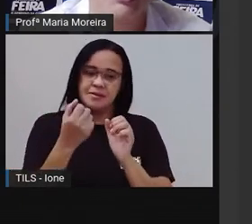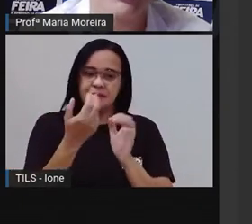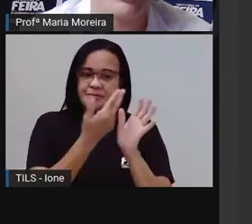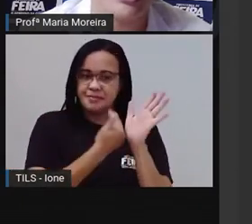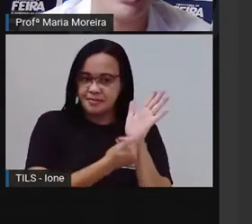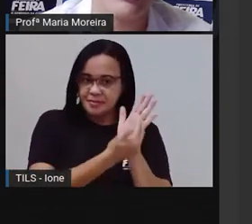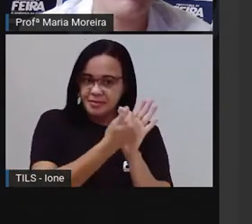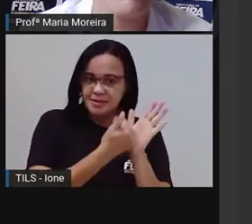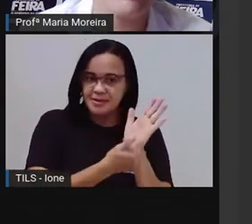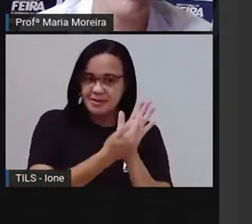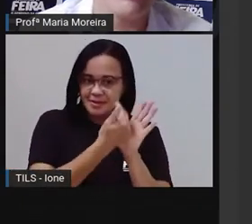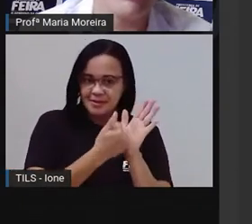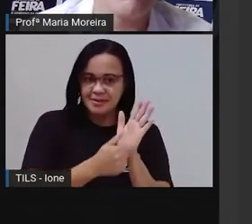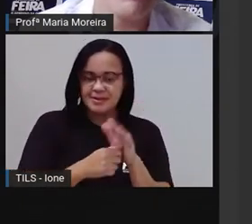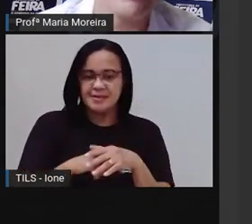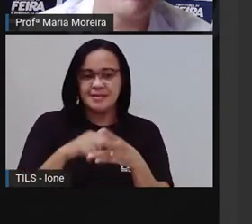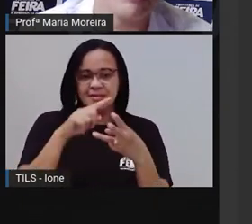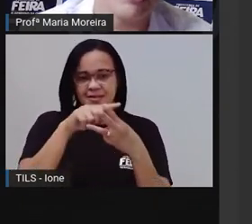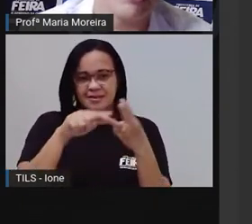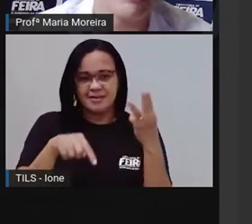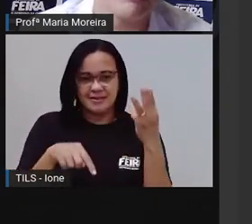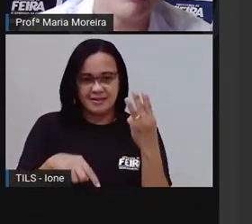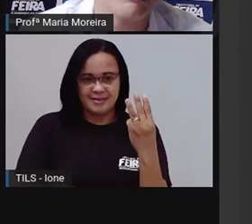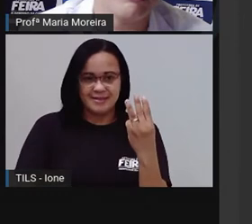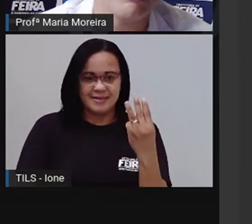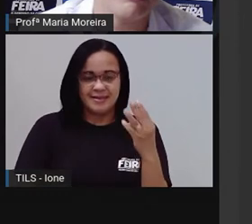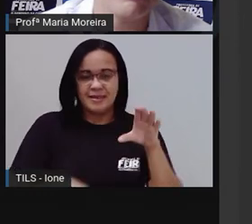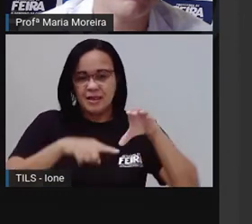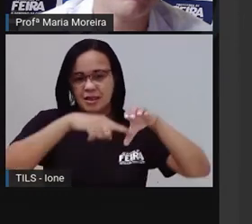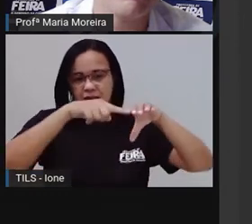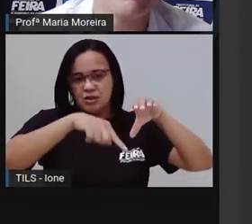Três rodas, não é isso? Então vou fazendo o quê aqui, ó?